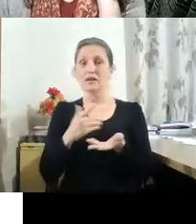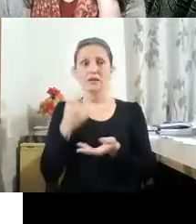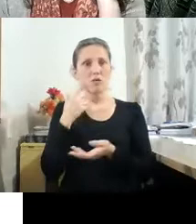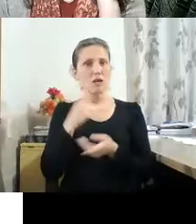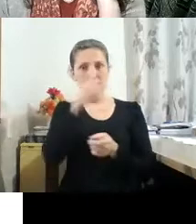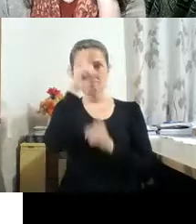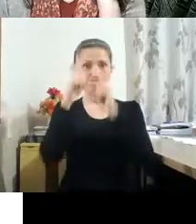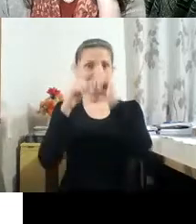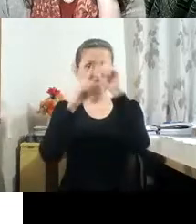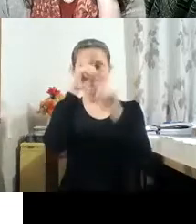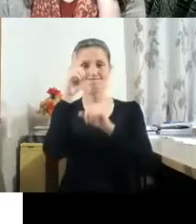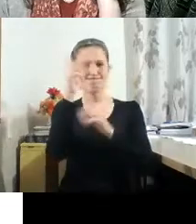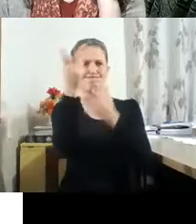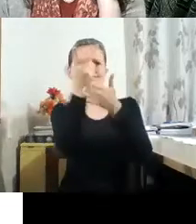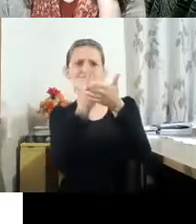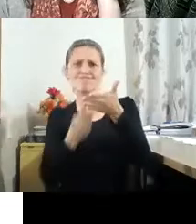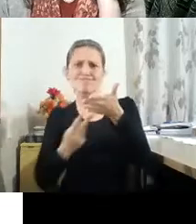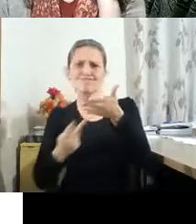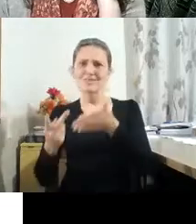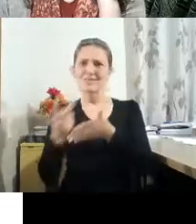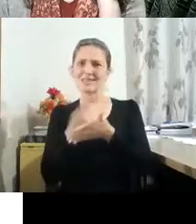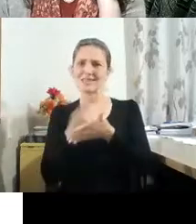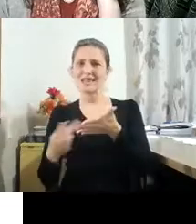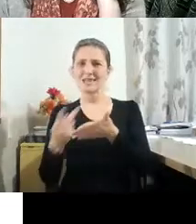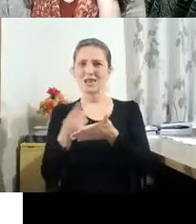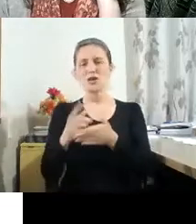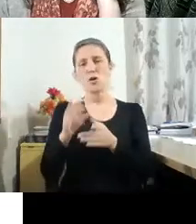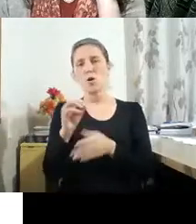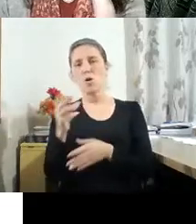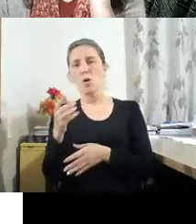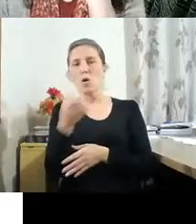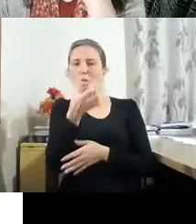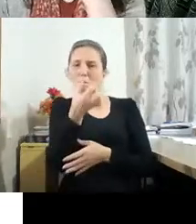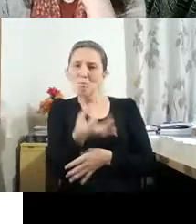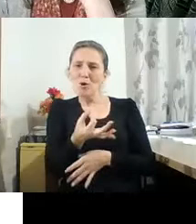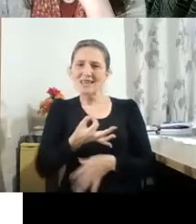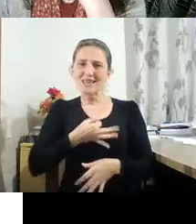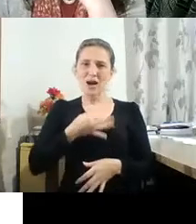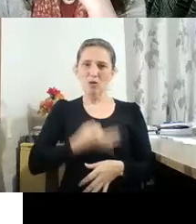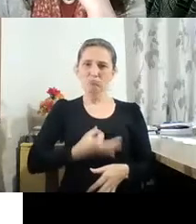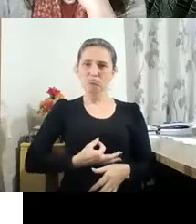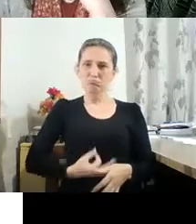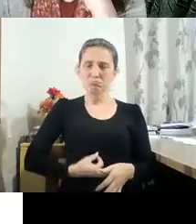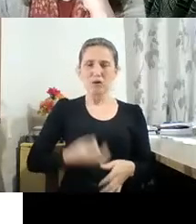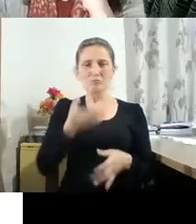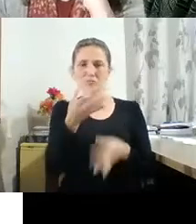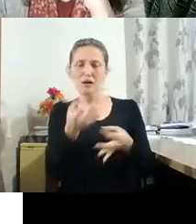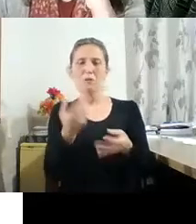voador fazendo disco voador com botões, do seu jogo de botões, e aqui a gente já vê